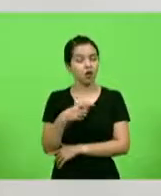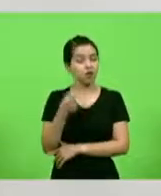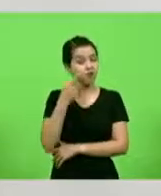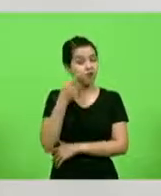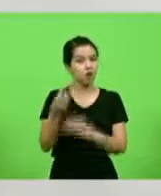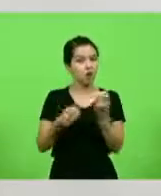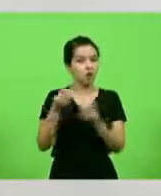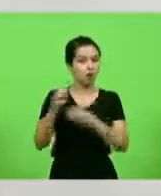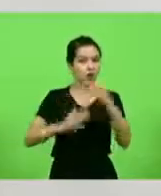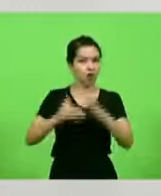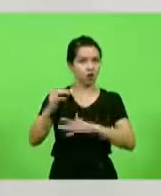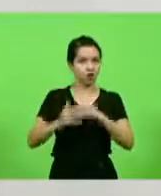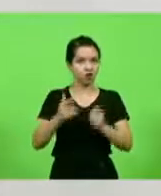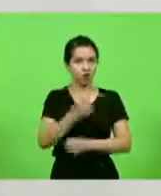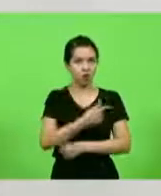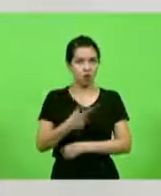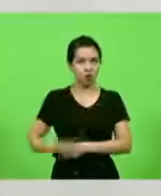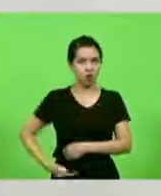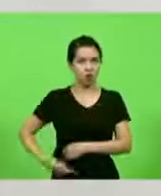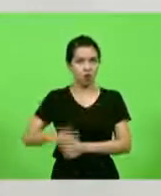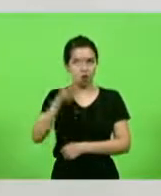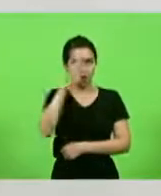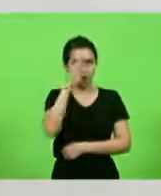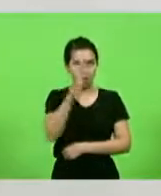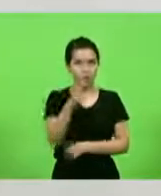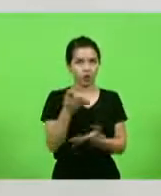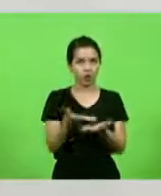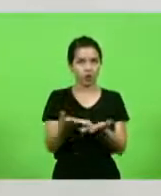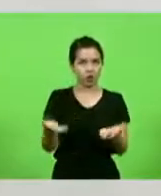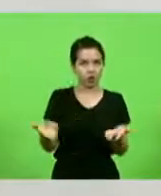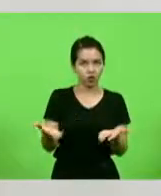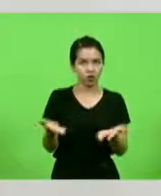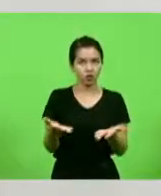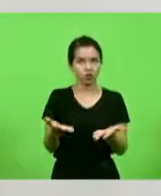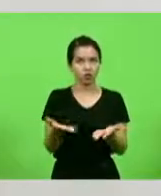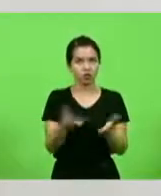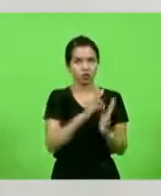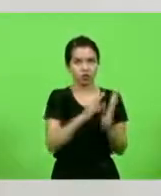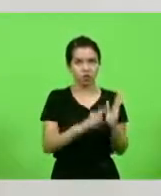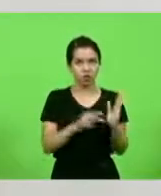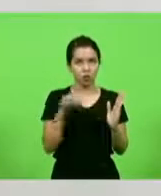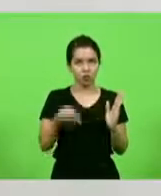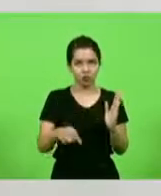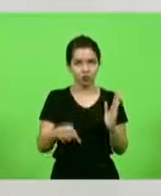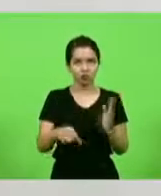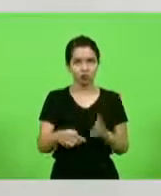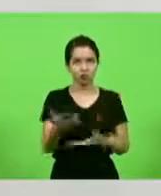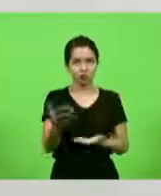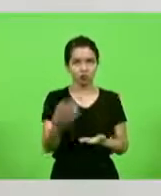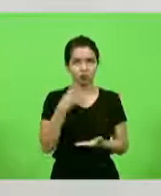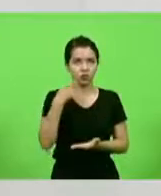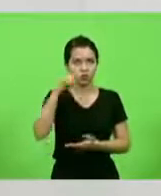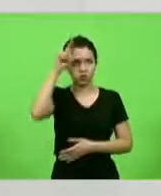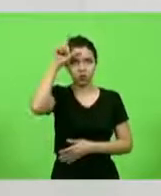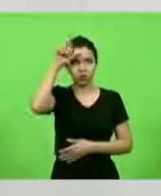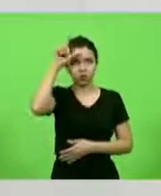governo daqui para frente, principalmente desses que estão sendo nomeados aqui. Uma parte, deputado Lima.